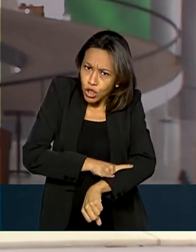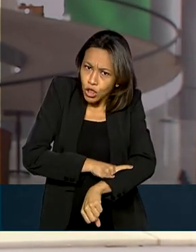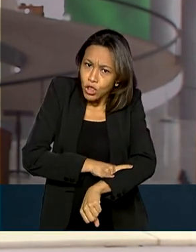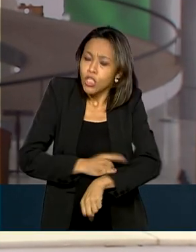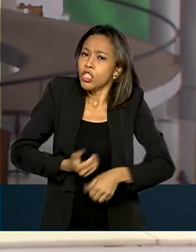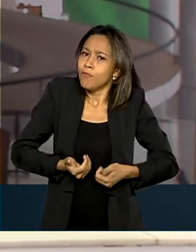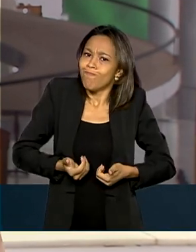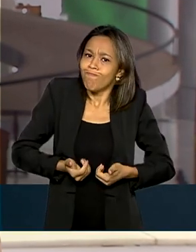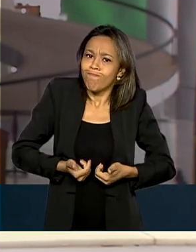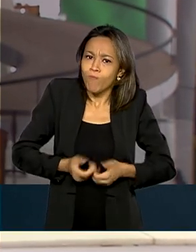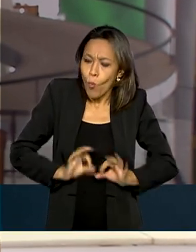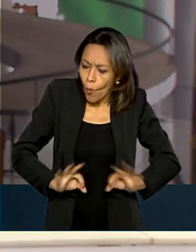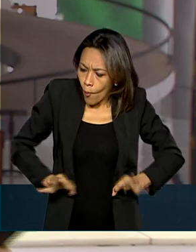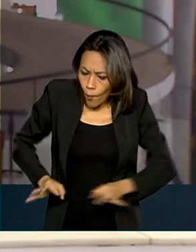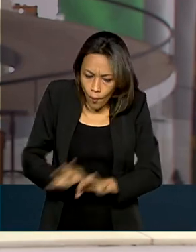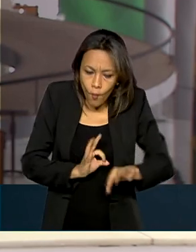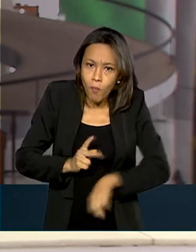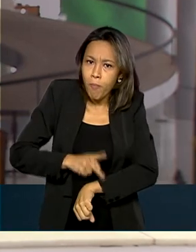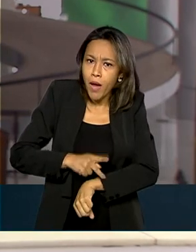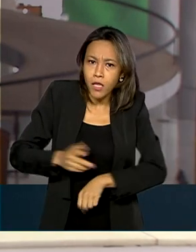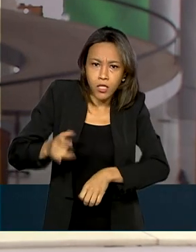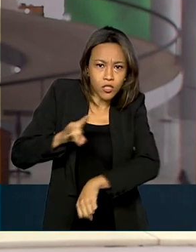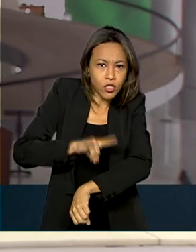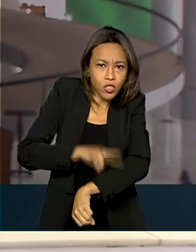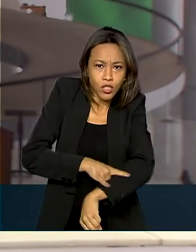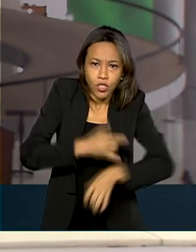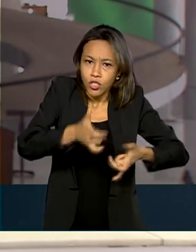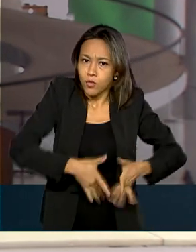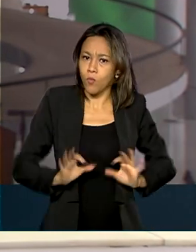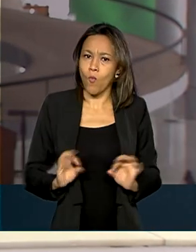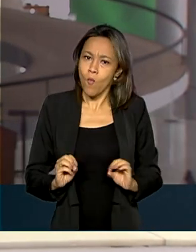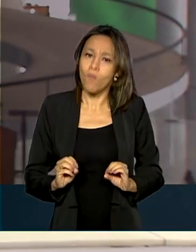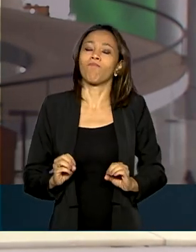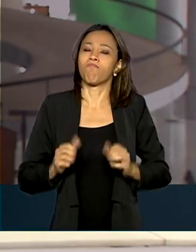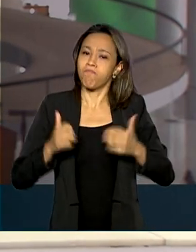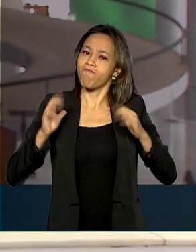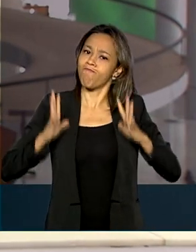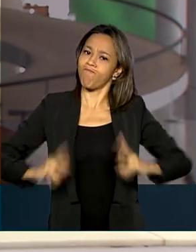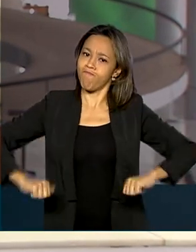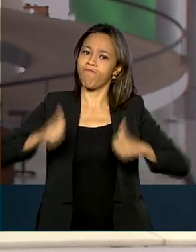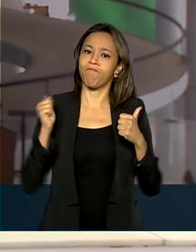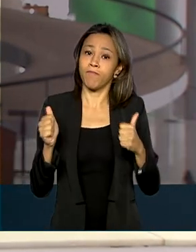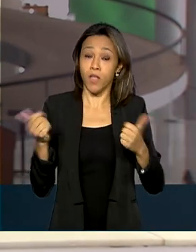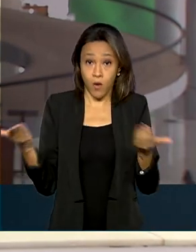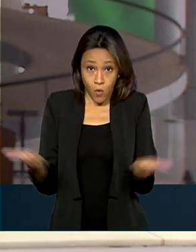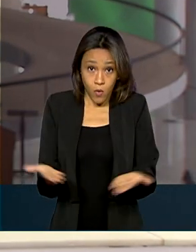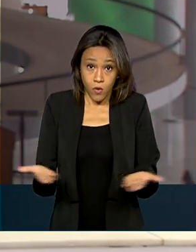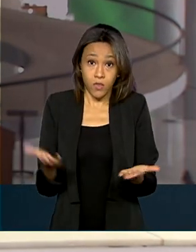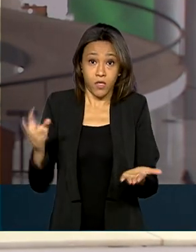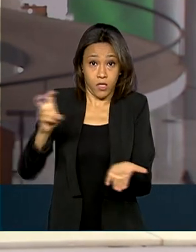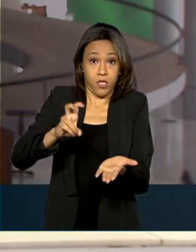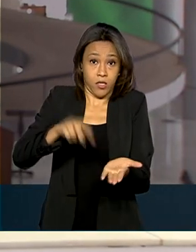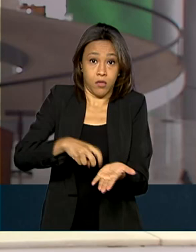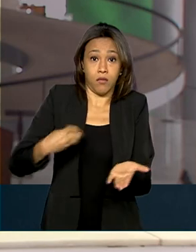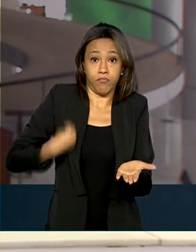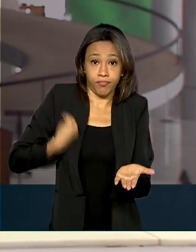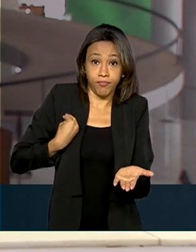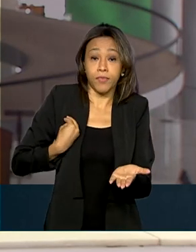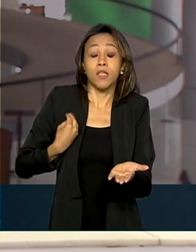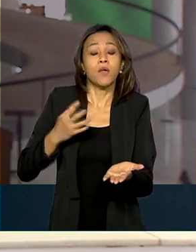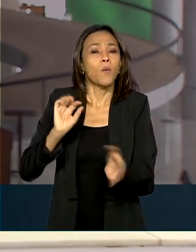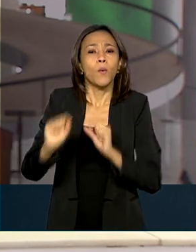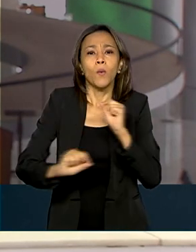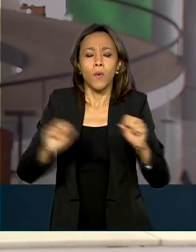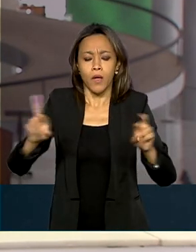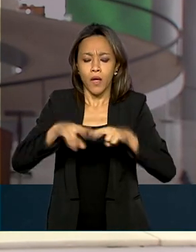ausência de cálculos renais. O presidente já está em Brasília e cumpre a agenda hoje aqui no Palácio do Planalto. Pela manhã, ele se reúne com os